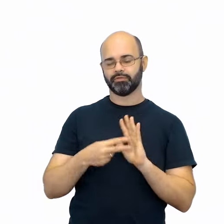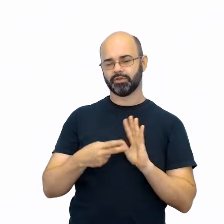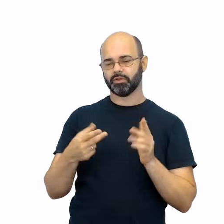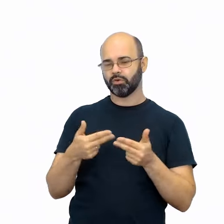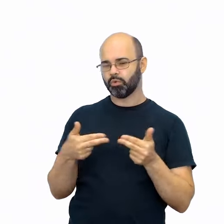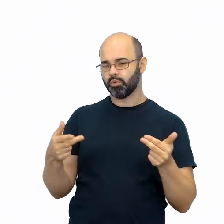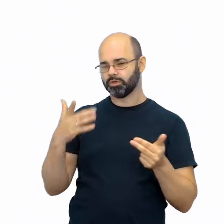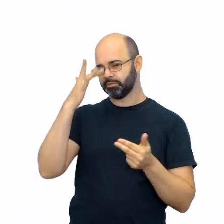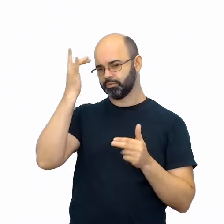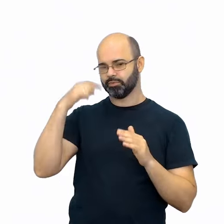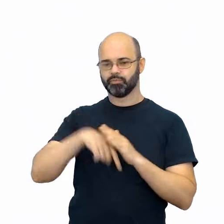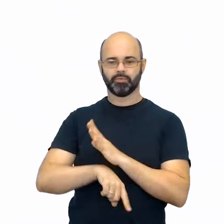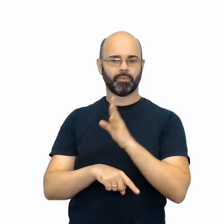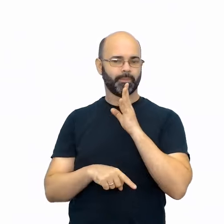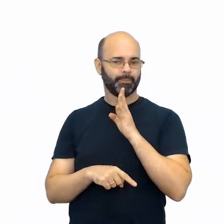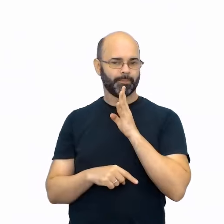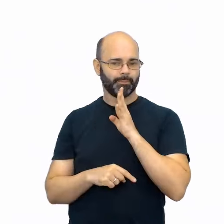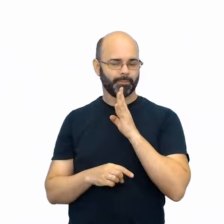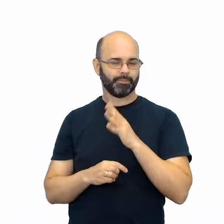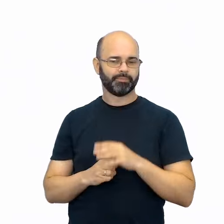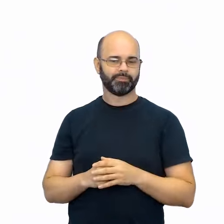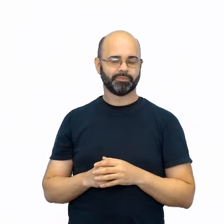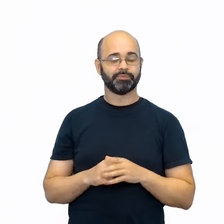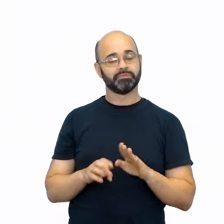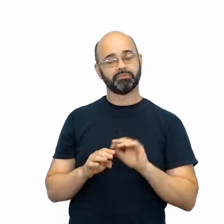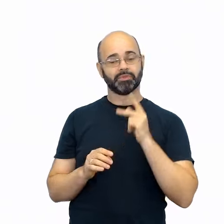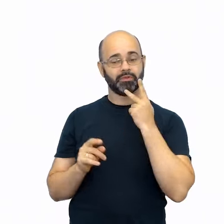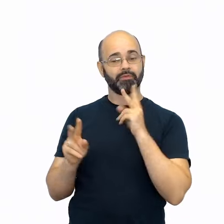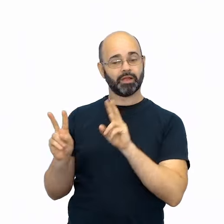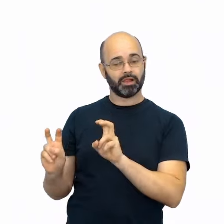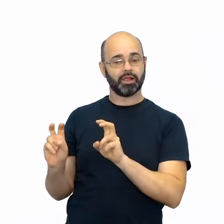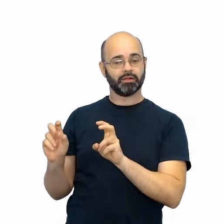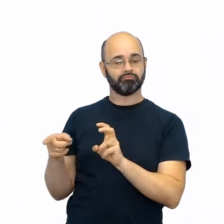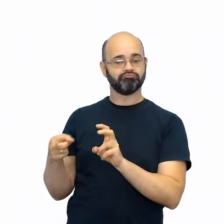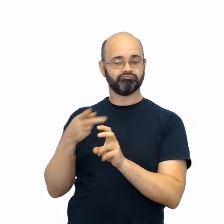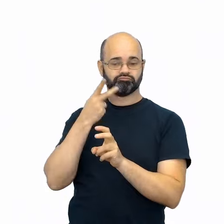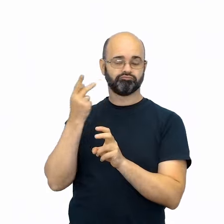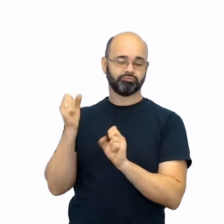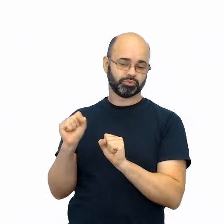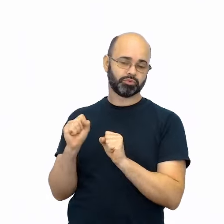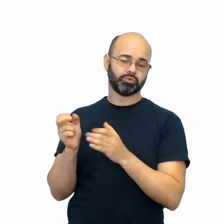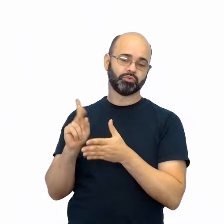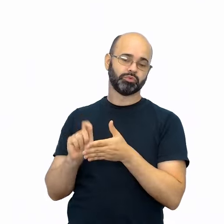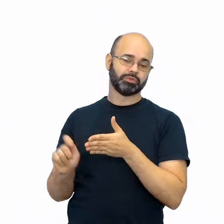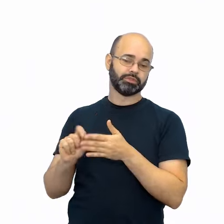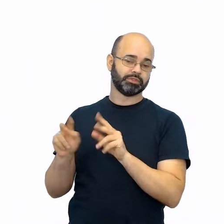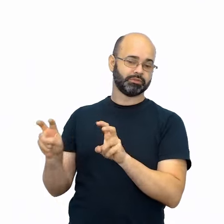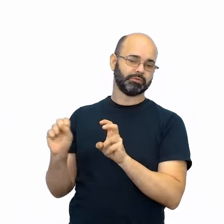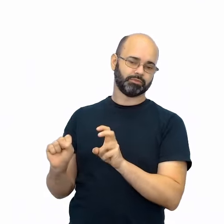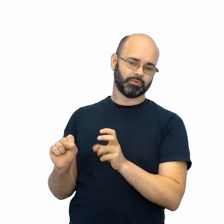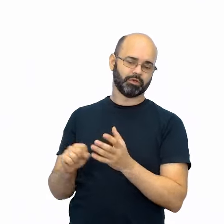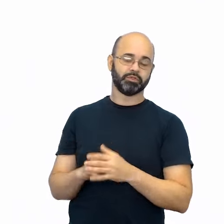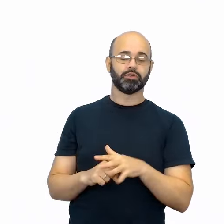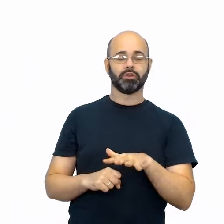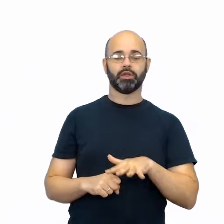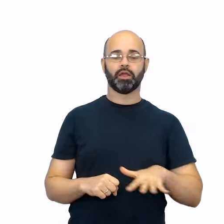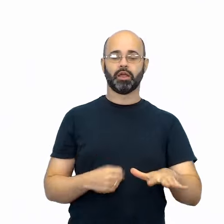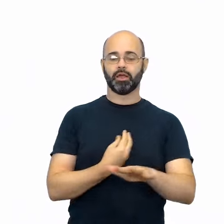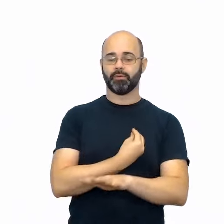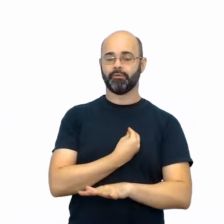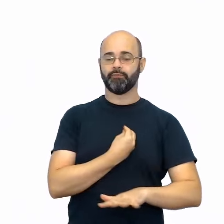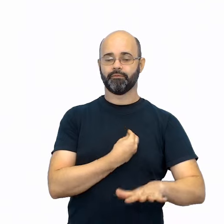determinado assunto e pode falar ou escrever sobre ele. No campo da vida pública, ele poderá